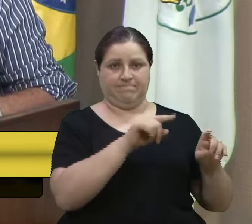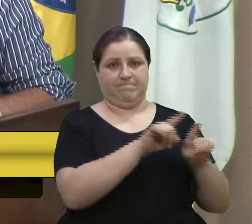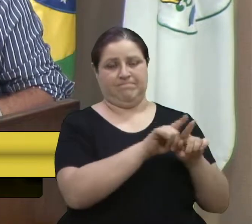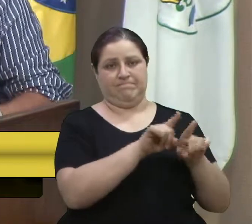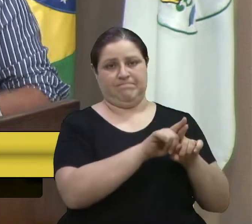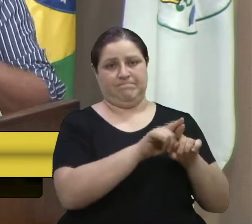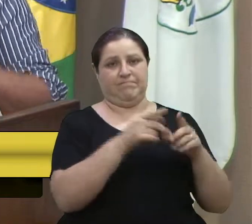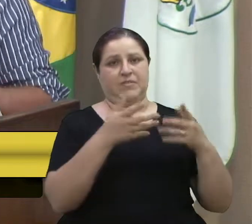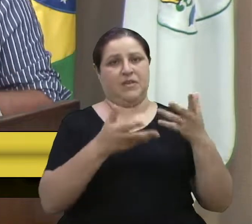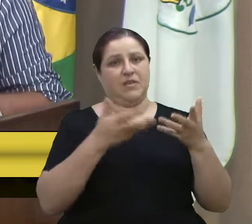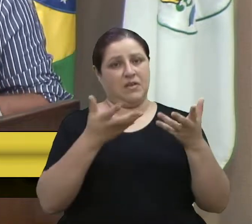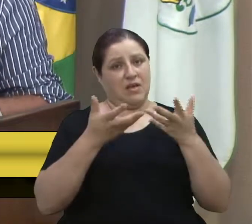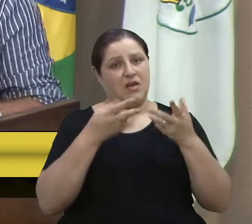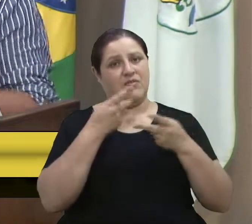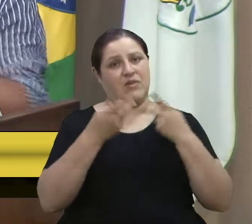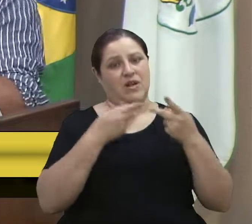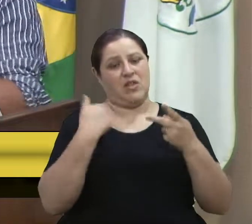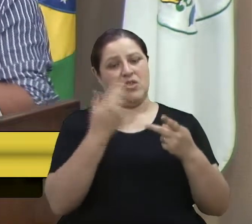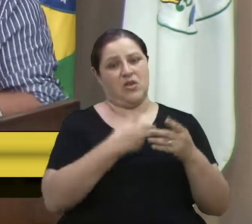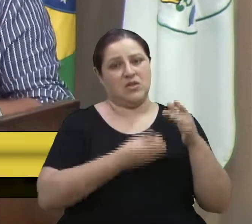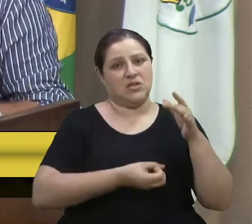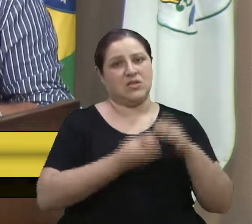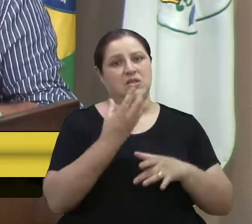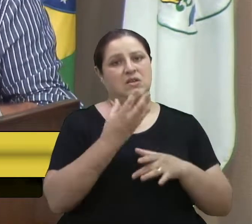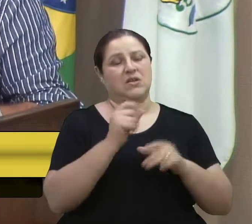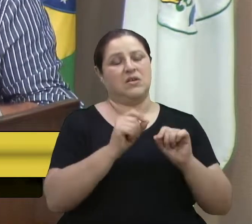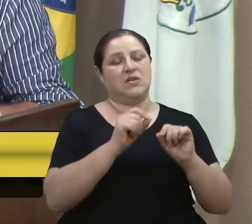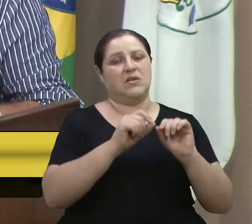quero dizer que nós estamos elaborando um pedido de informações.